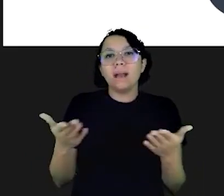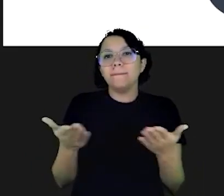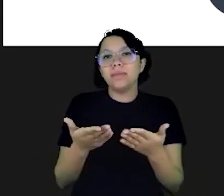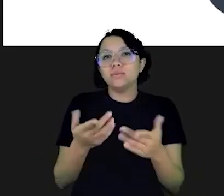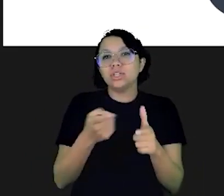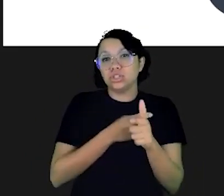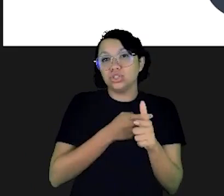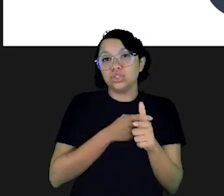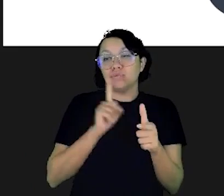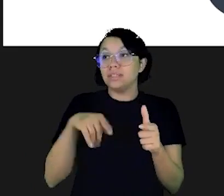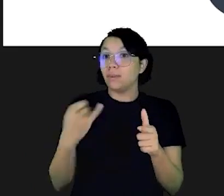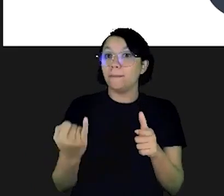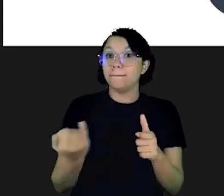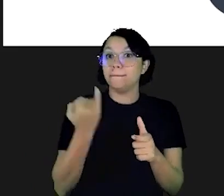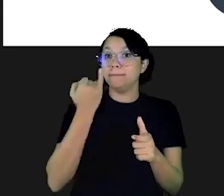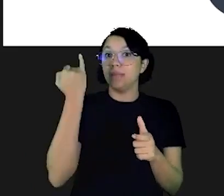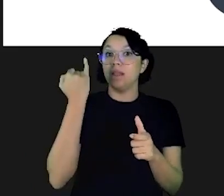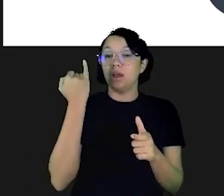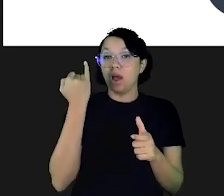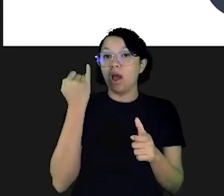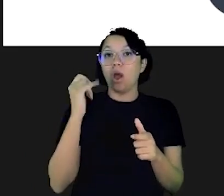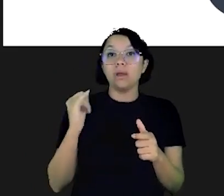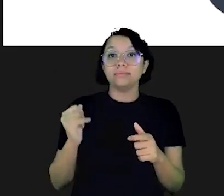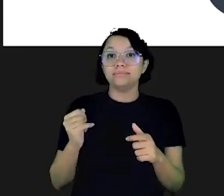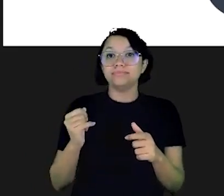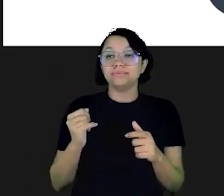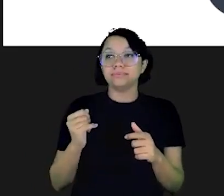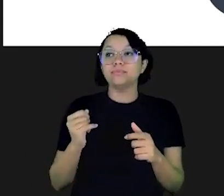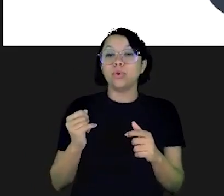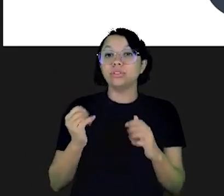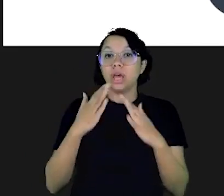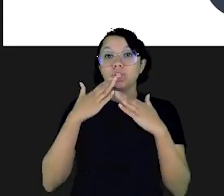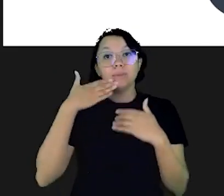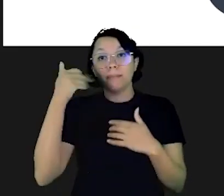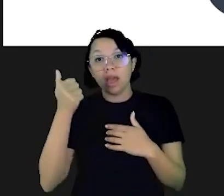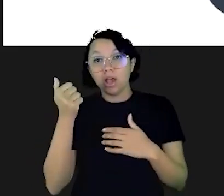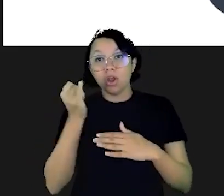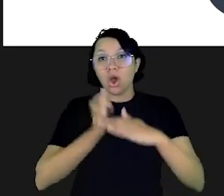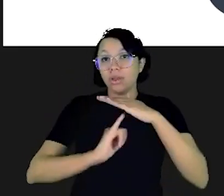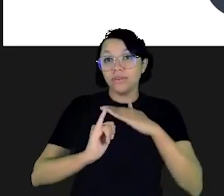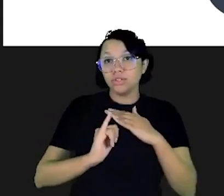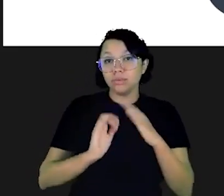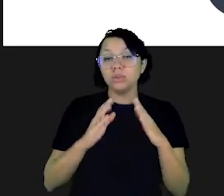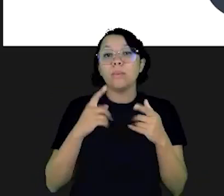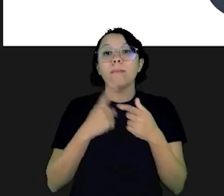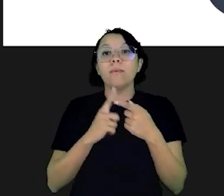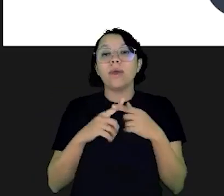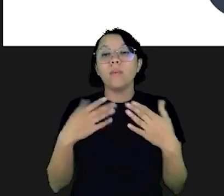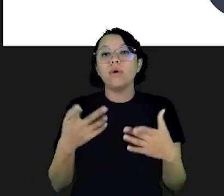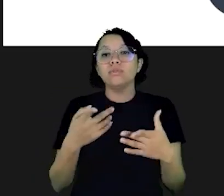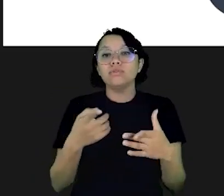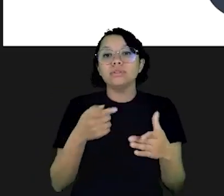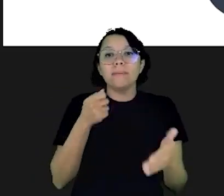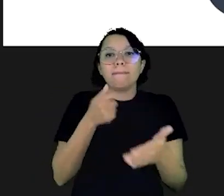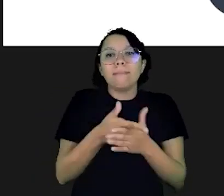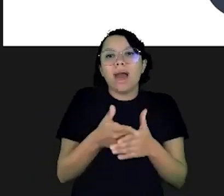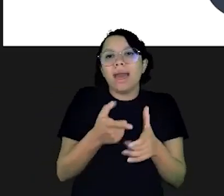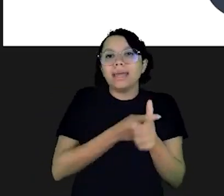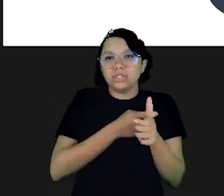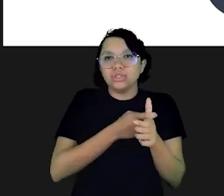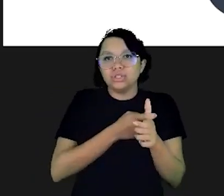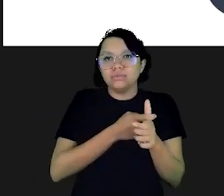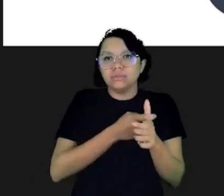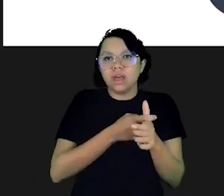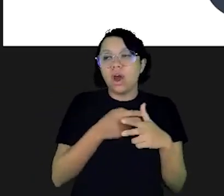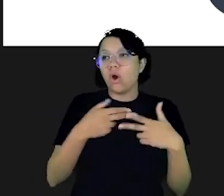porque, provavelmente, o pagamento das suas dívidas vai ser o melhor investimento que você tem a fazer. Porque, quando você deve, quando você